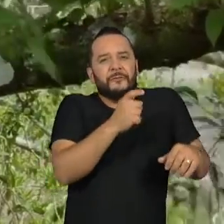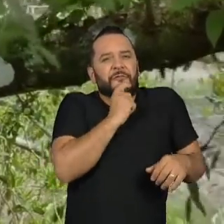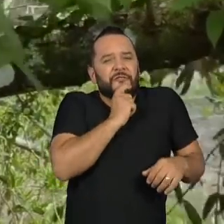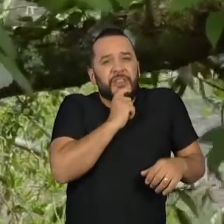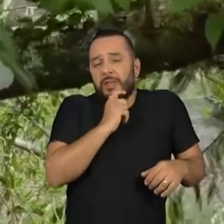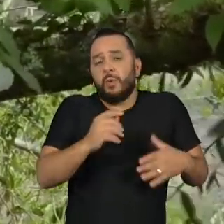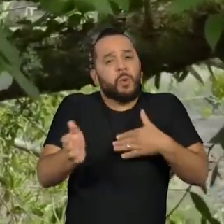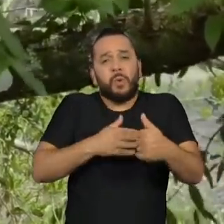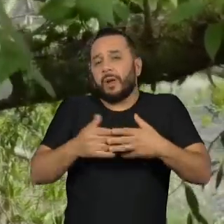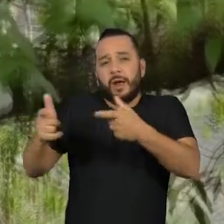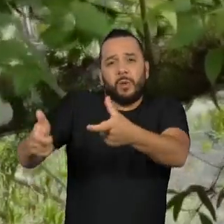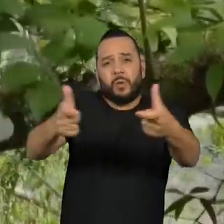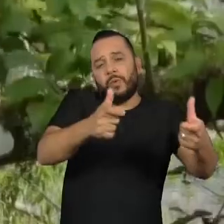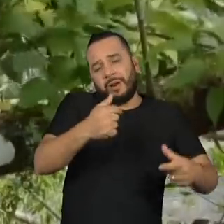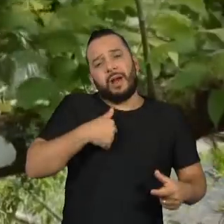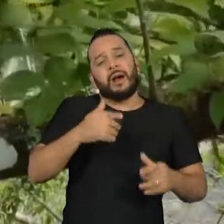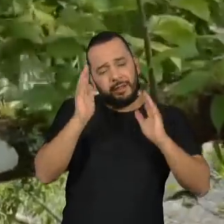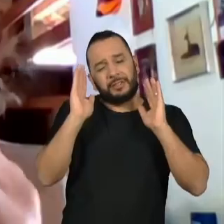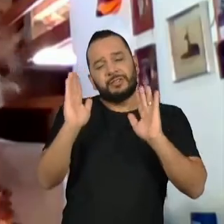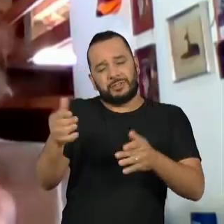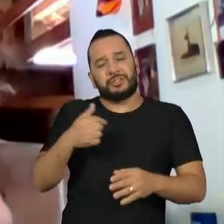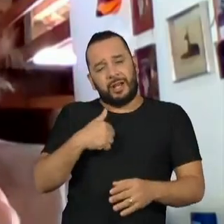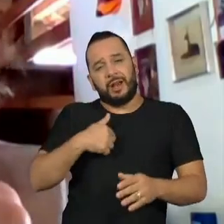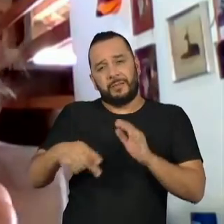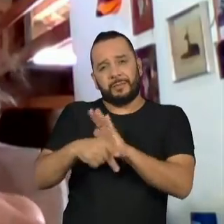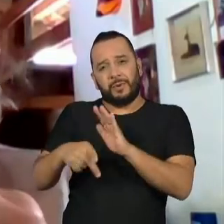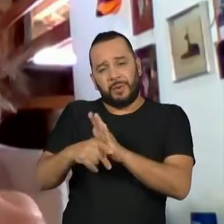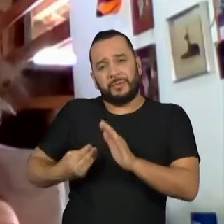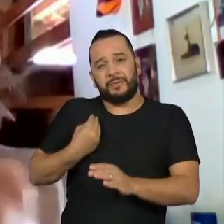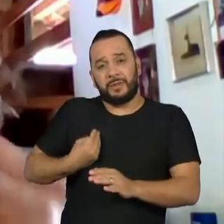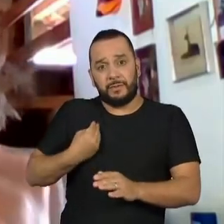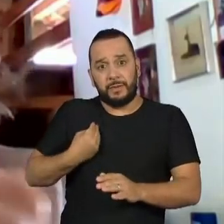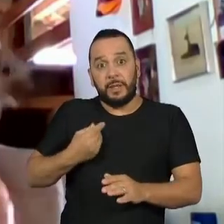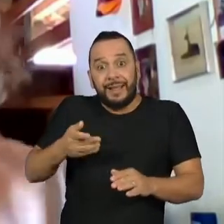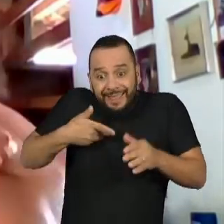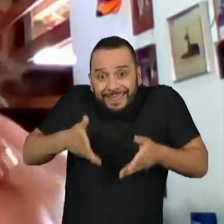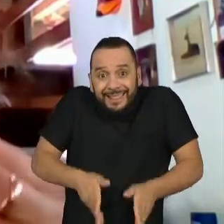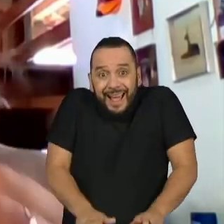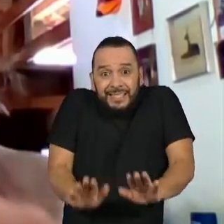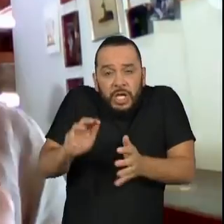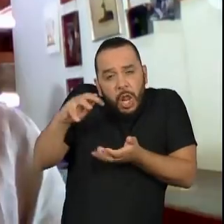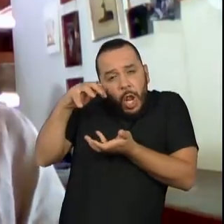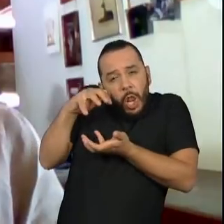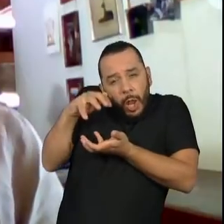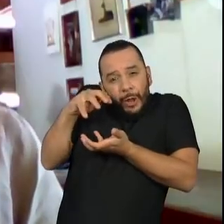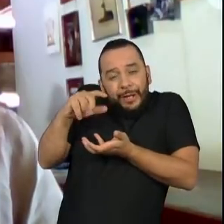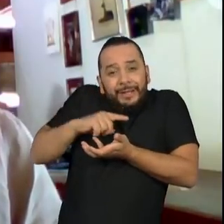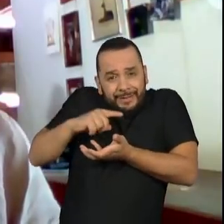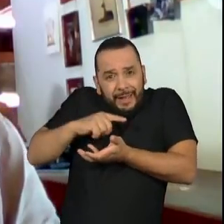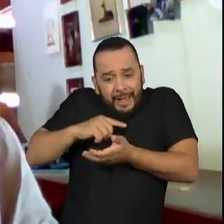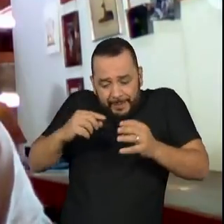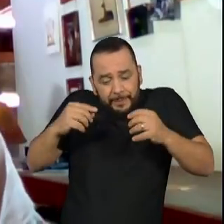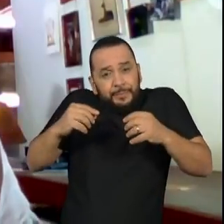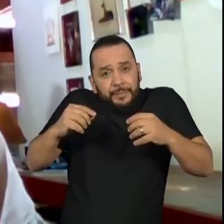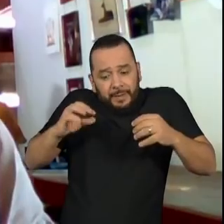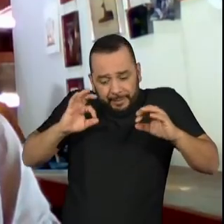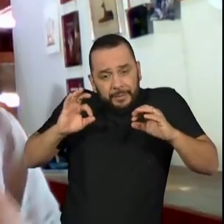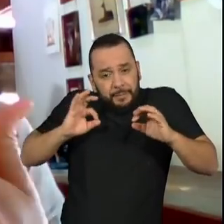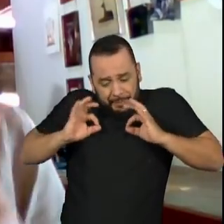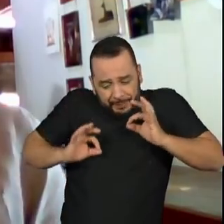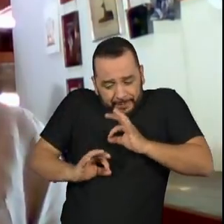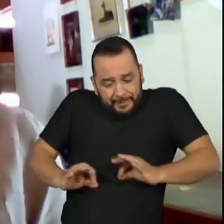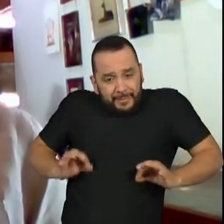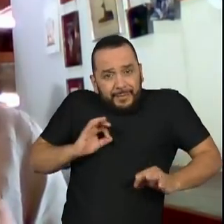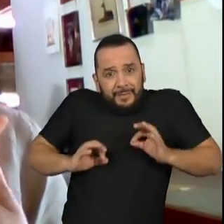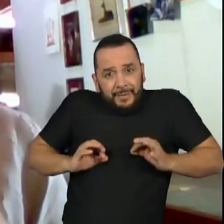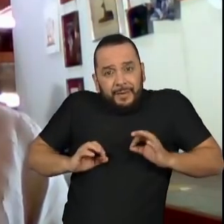onça, nasce pintada. Eles vêm com essas pintinhas marrom espalhadinhas pelo corpo e,